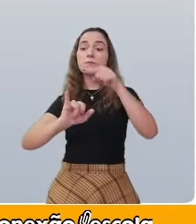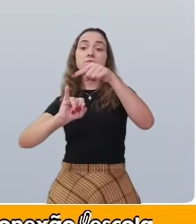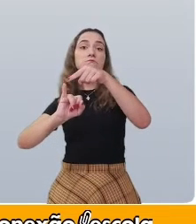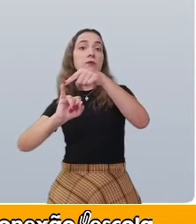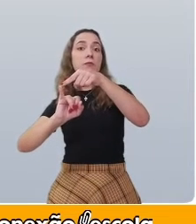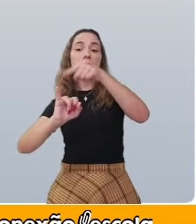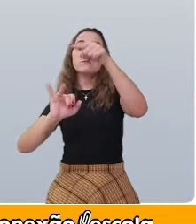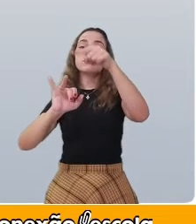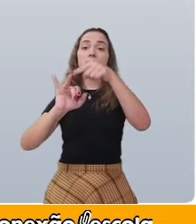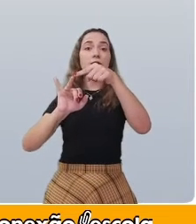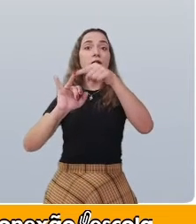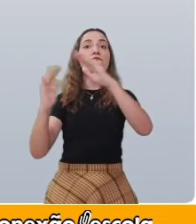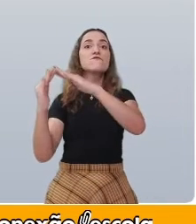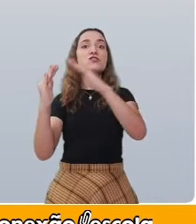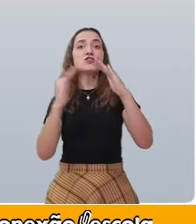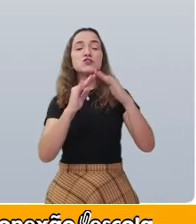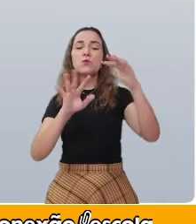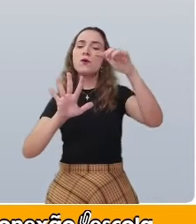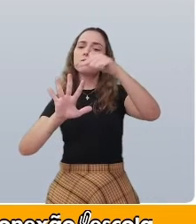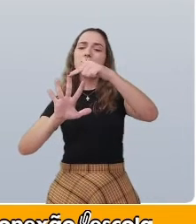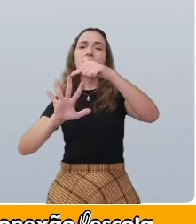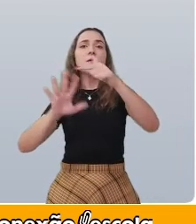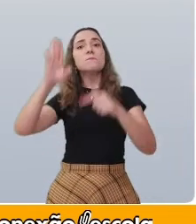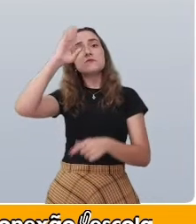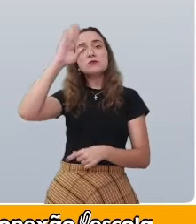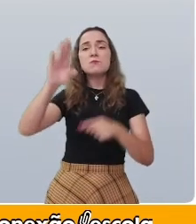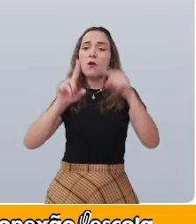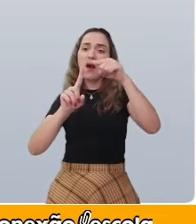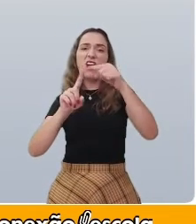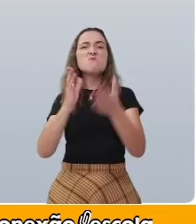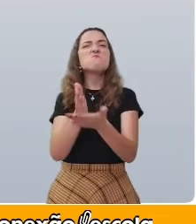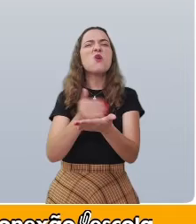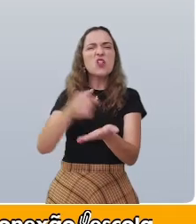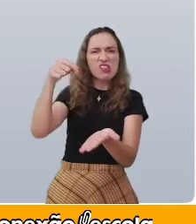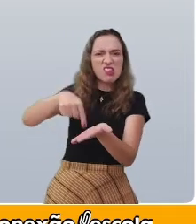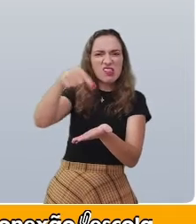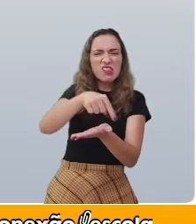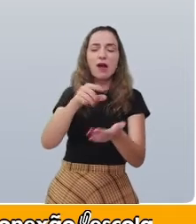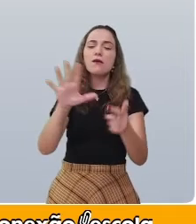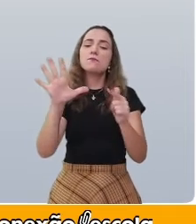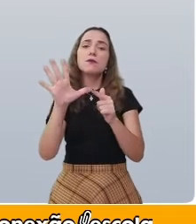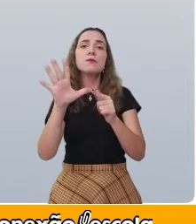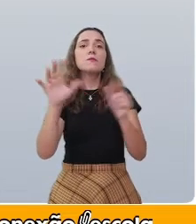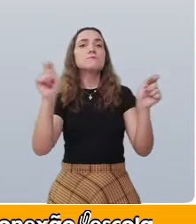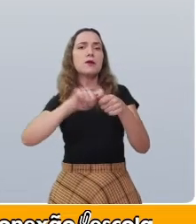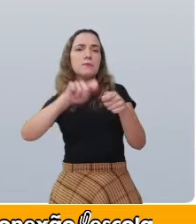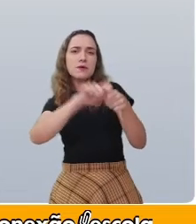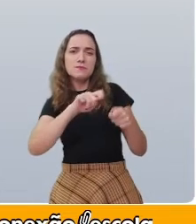Seu vizinho. Pai de todos. Fura bolo. Mata piolho.